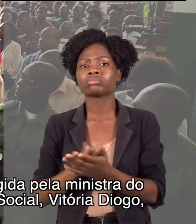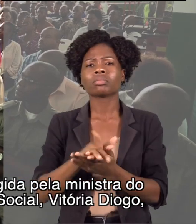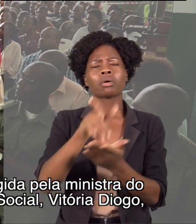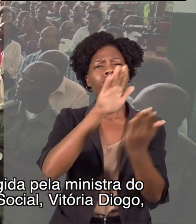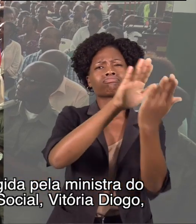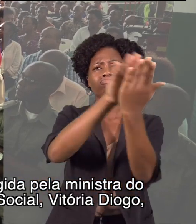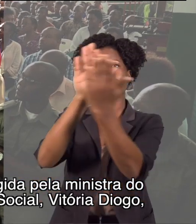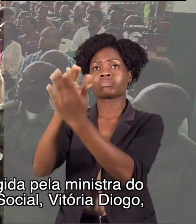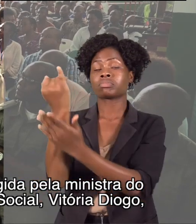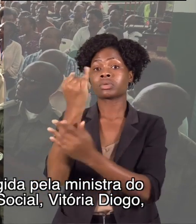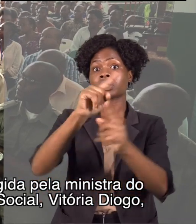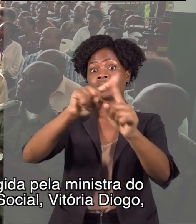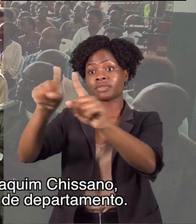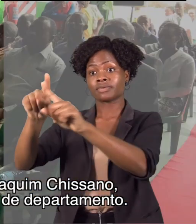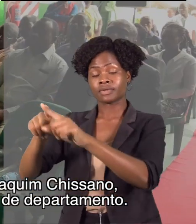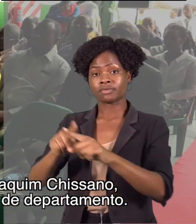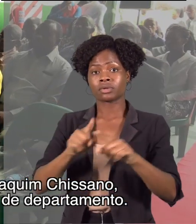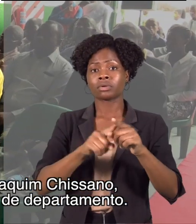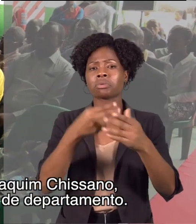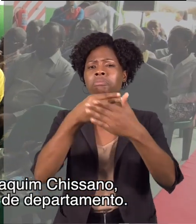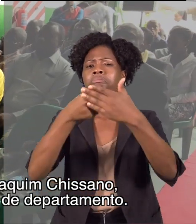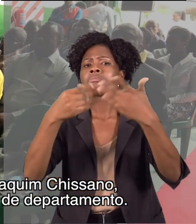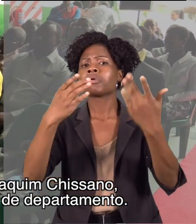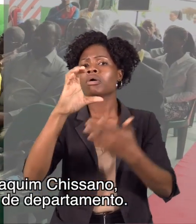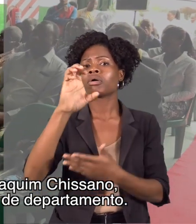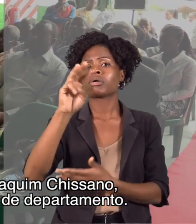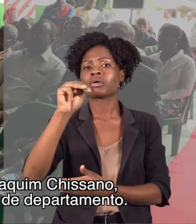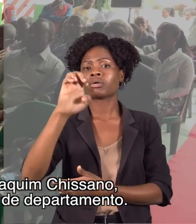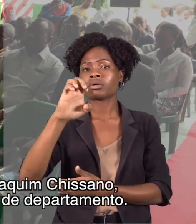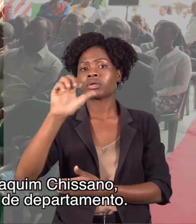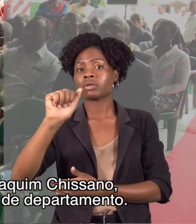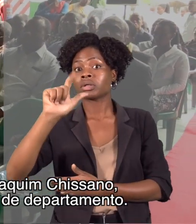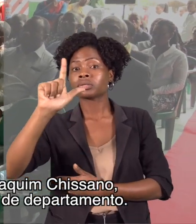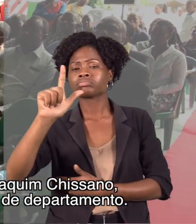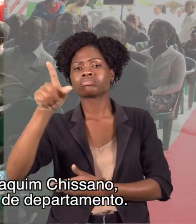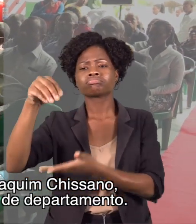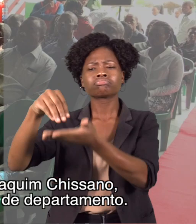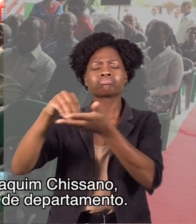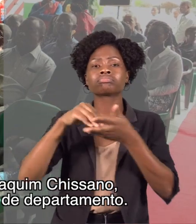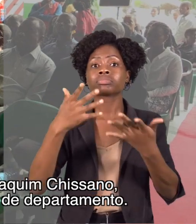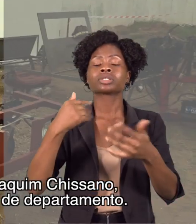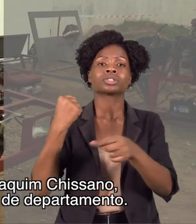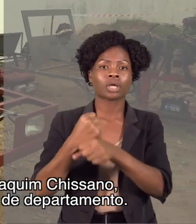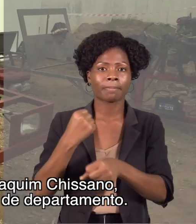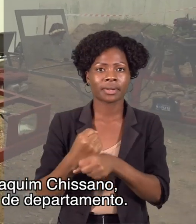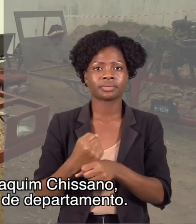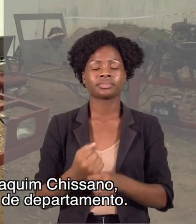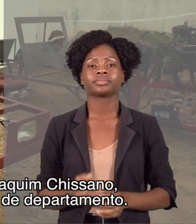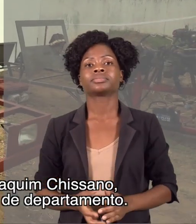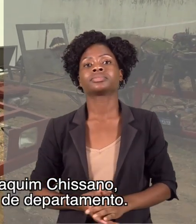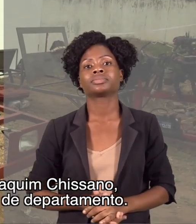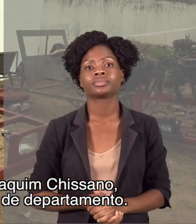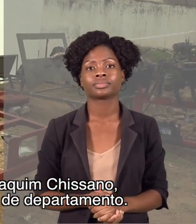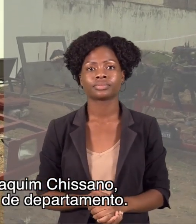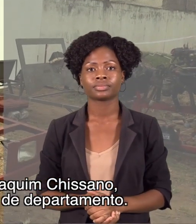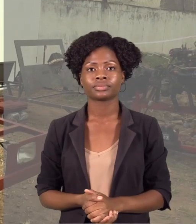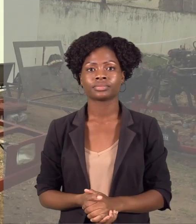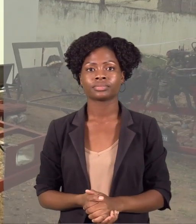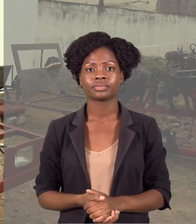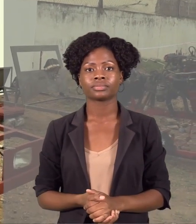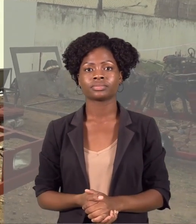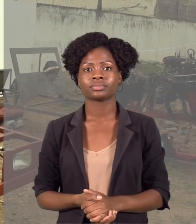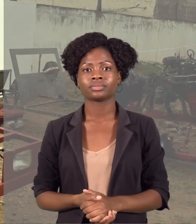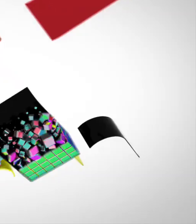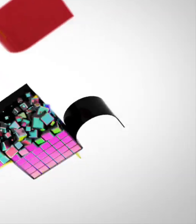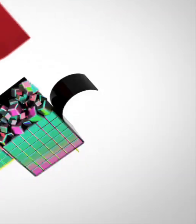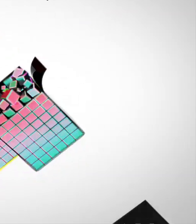Segurança Social, Vitória Diogo, no Centro de Conferência Joaquim Chissano, envolvendo diretores e chefes de departamento